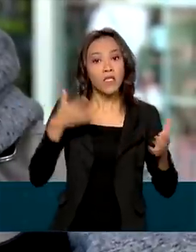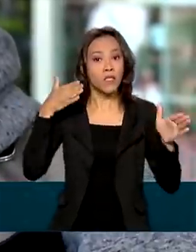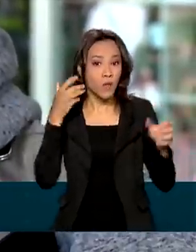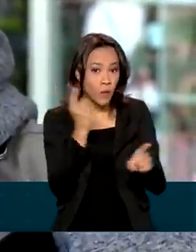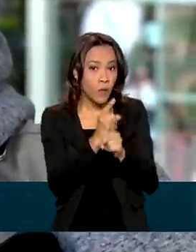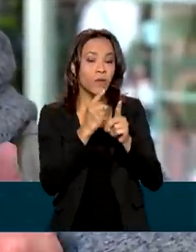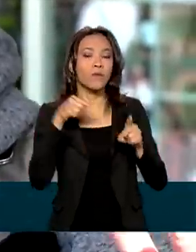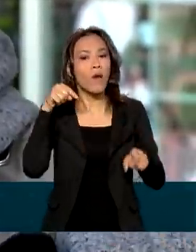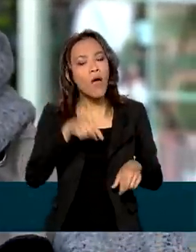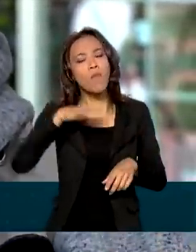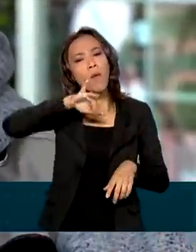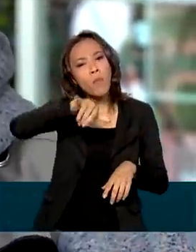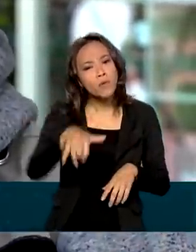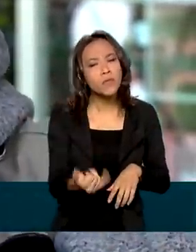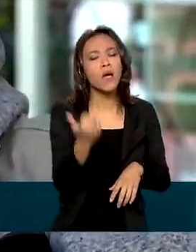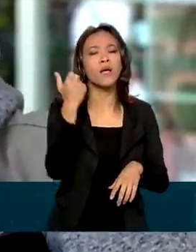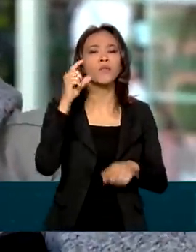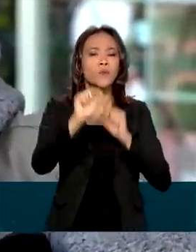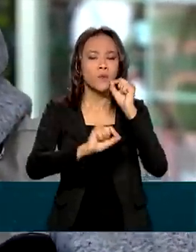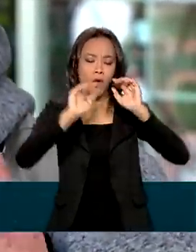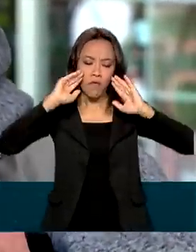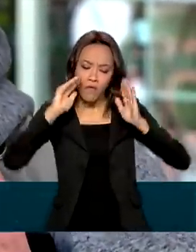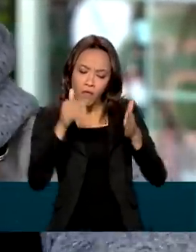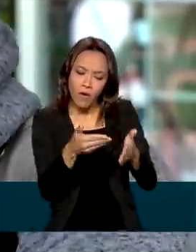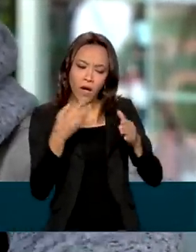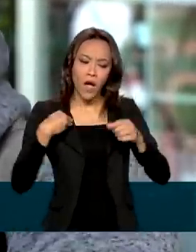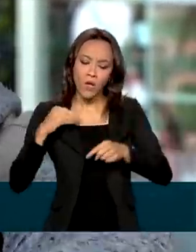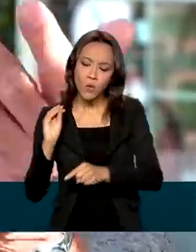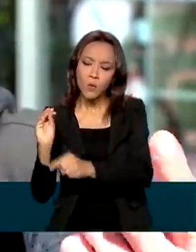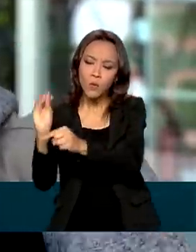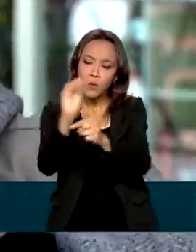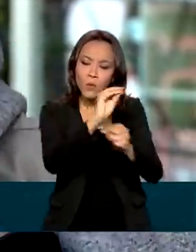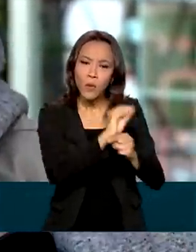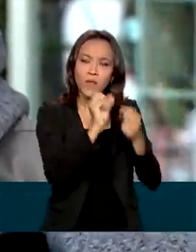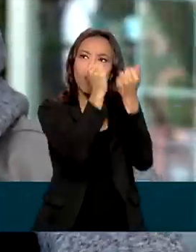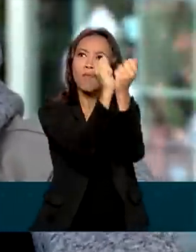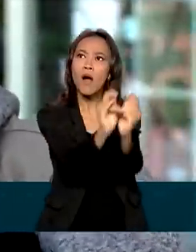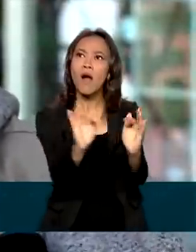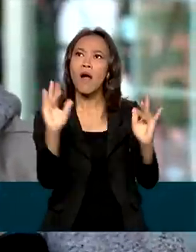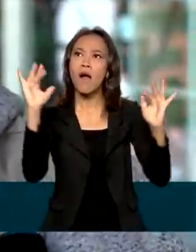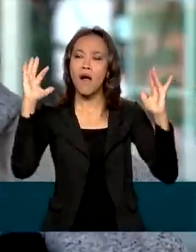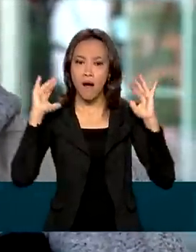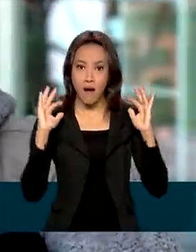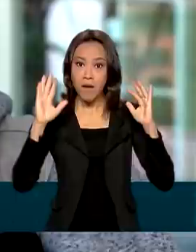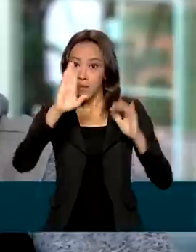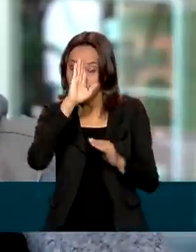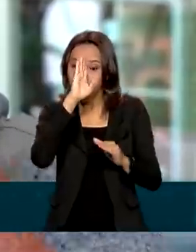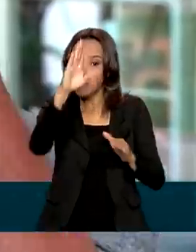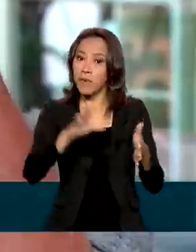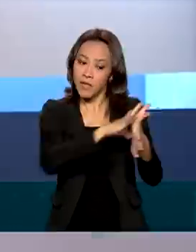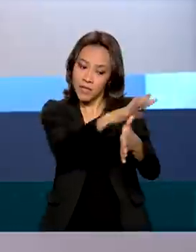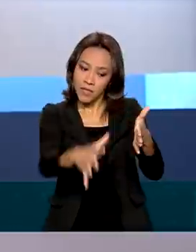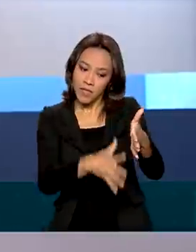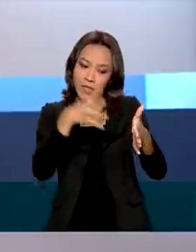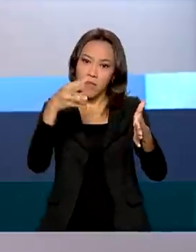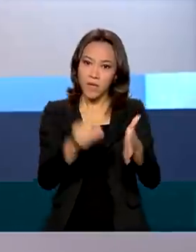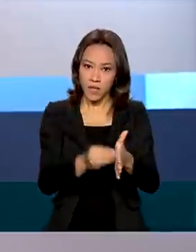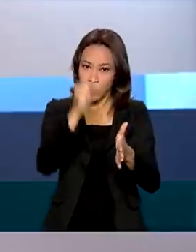é uma oportunidade para se focar na preservação ambiental, especialmente da Amazônia brasileira.